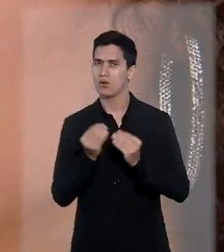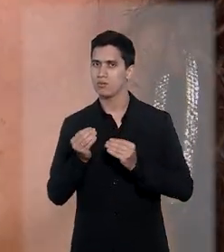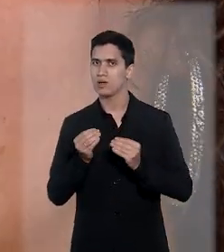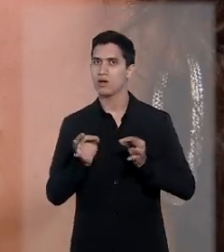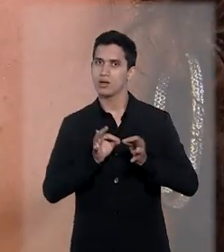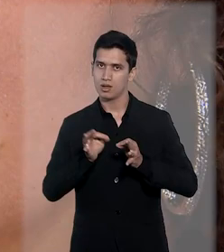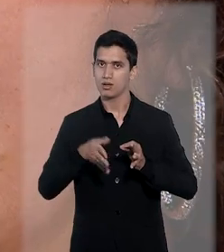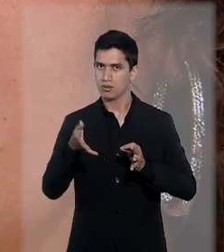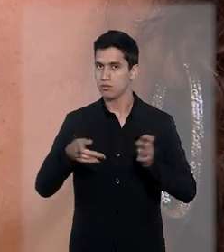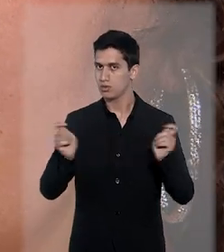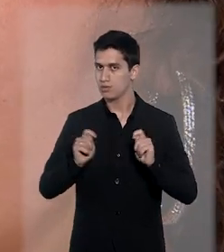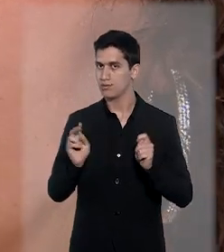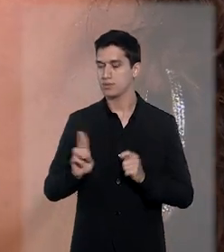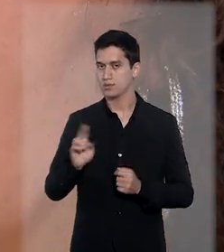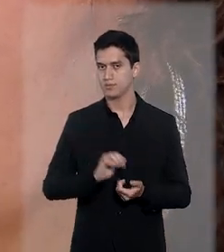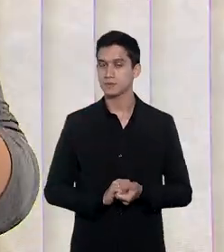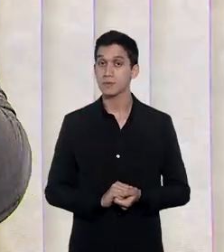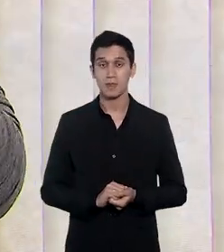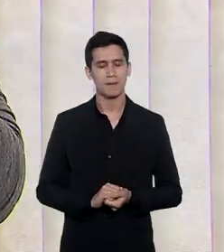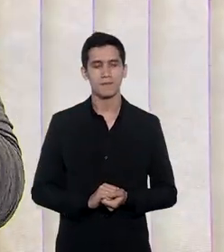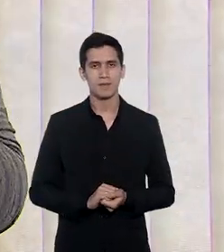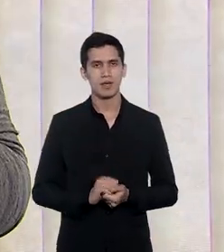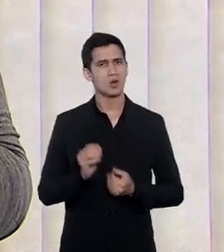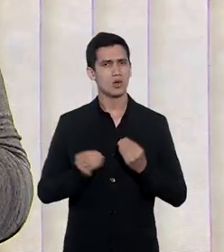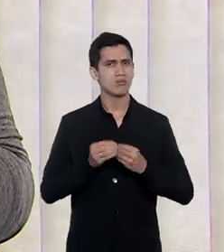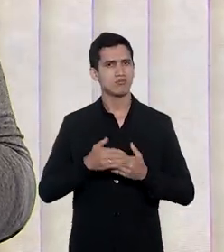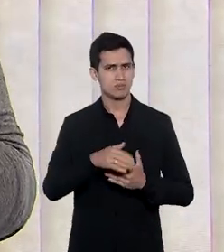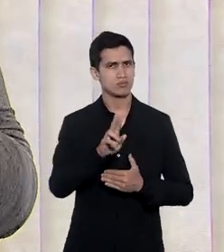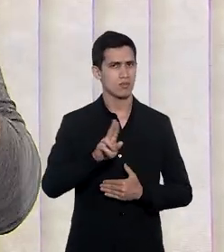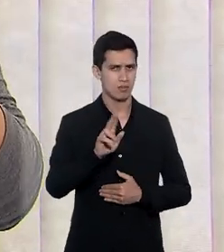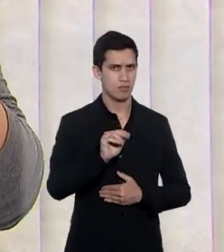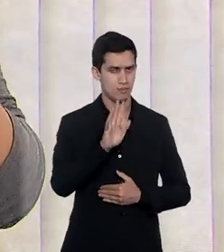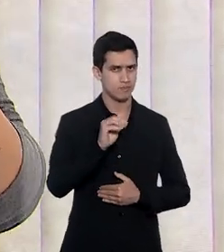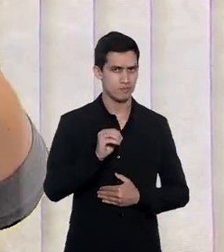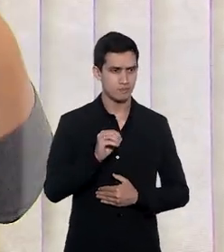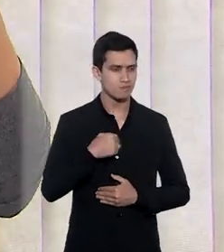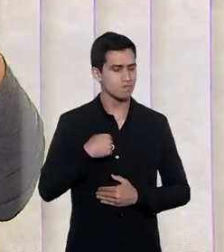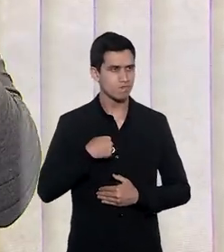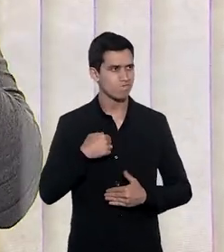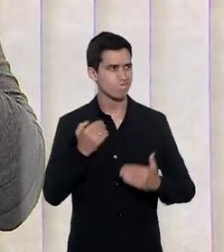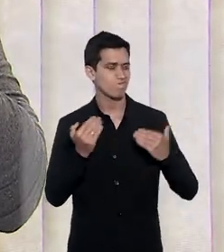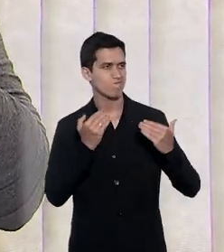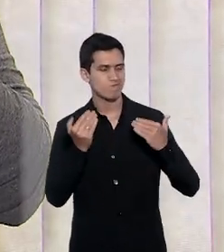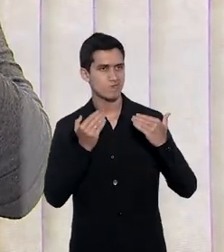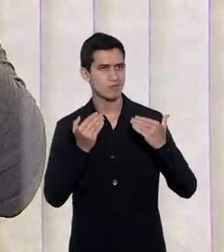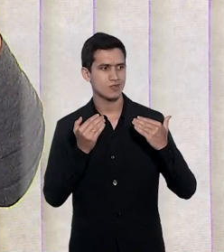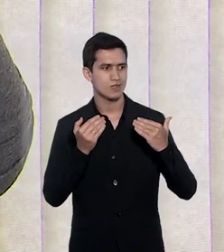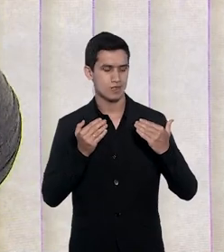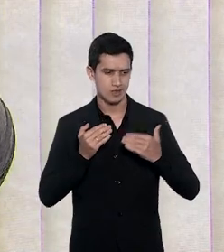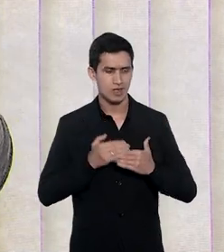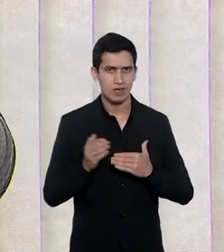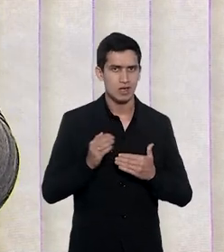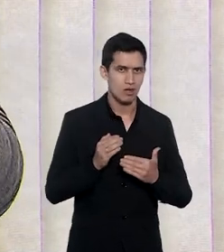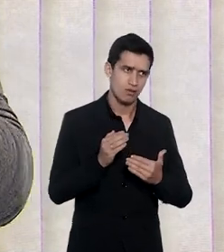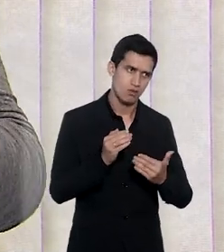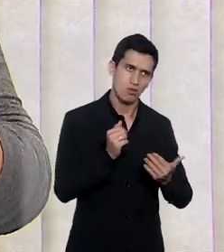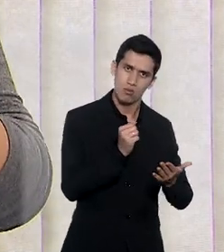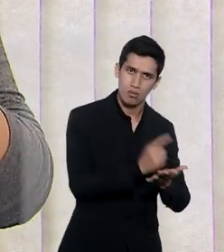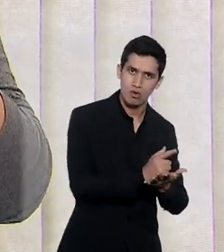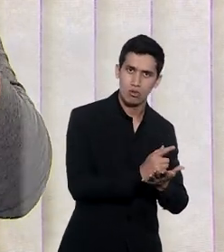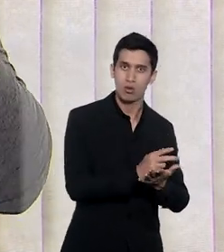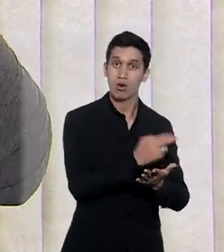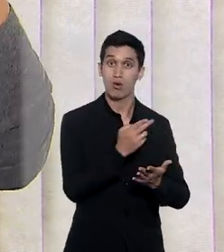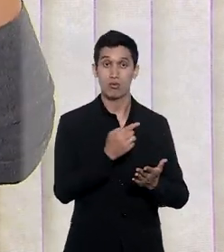prática, a política pode ser utilizada. Como que ele vai usar? Ele vai usar o seguinte, eu estou numa dúvida, vou fazer uma compra,